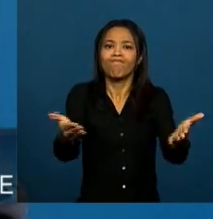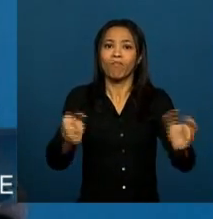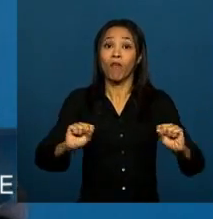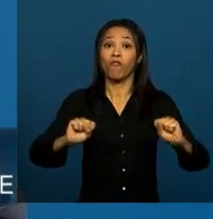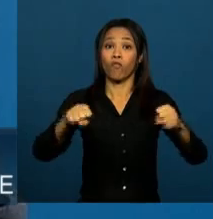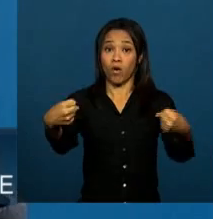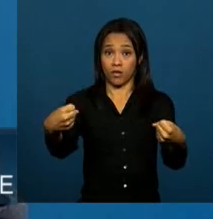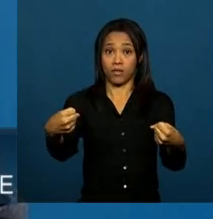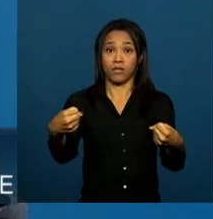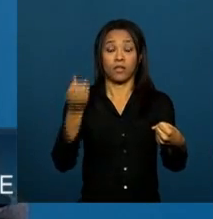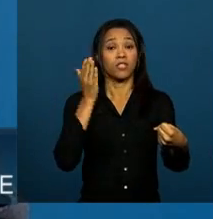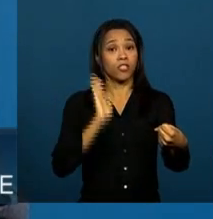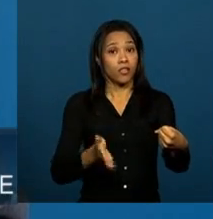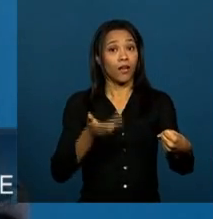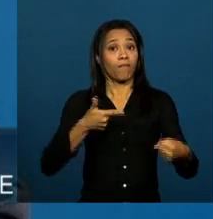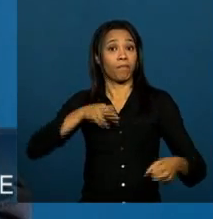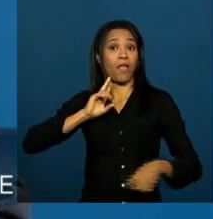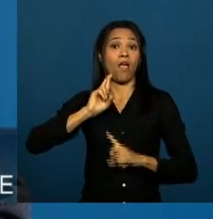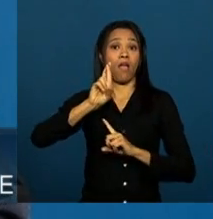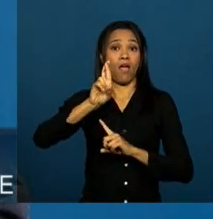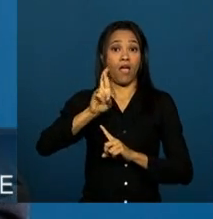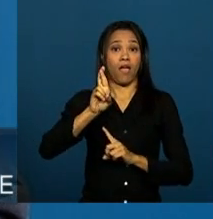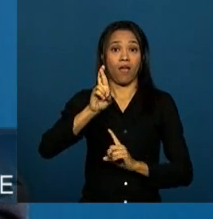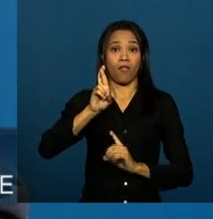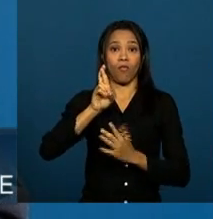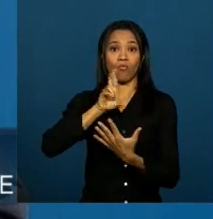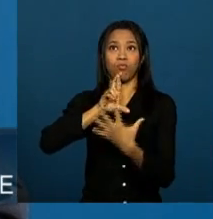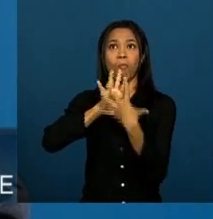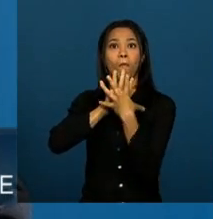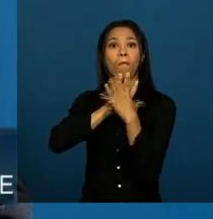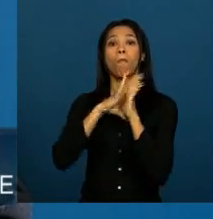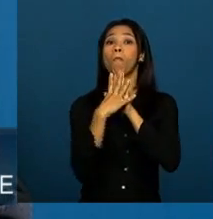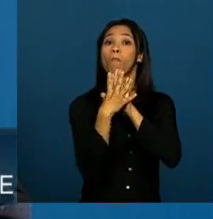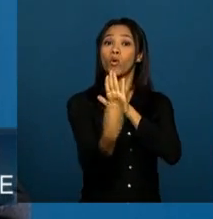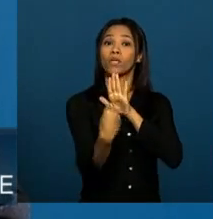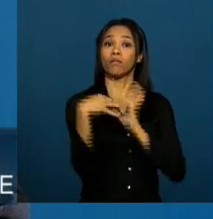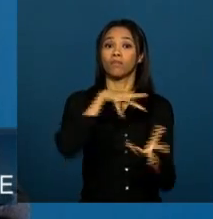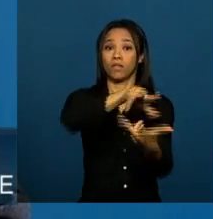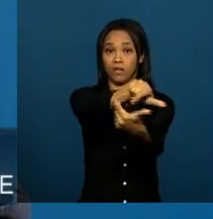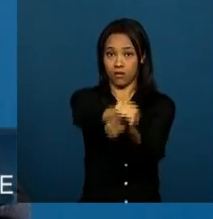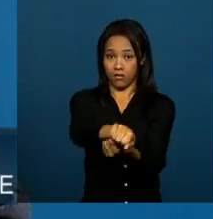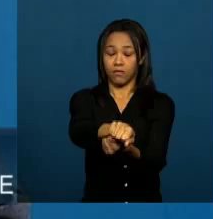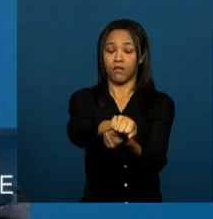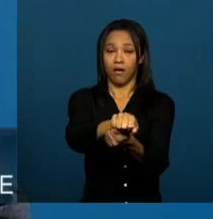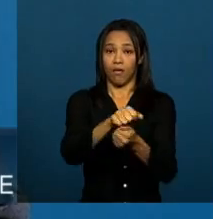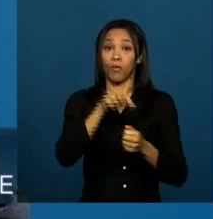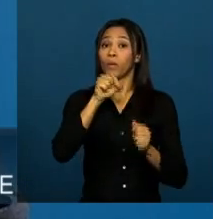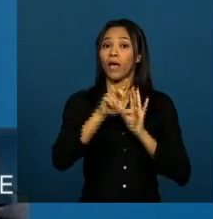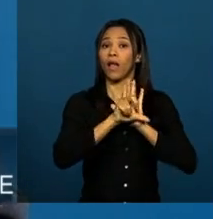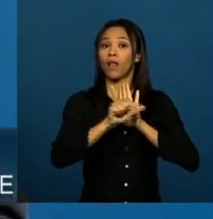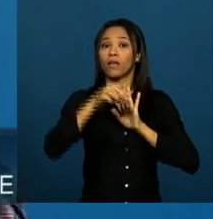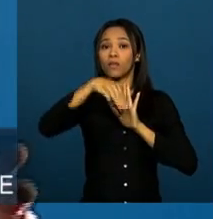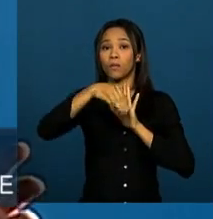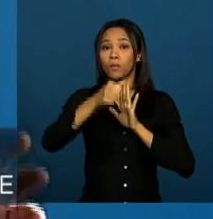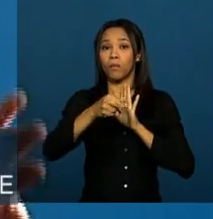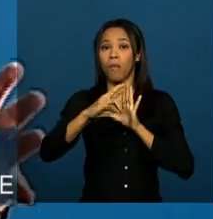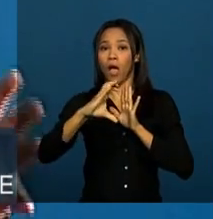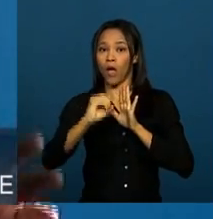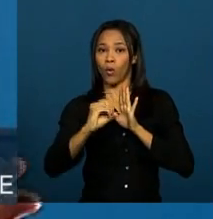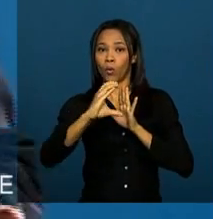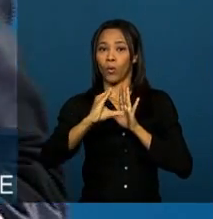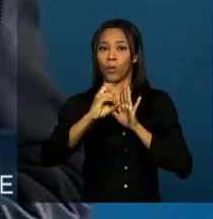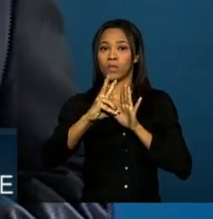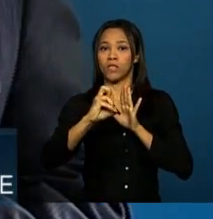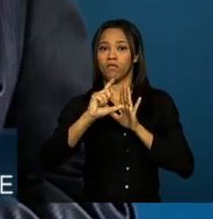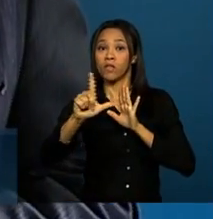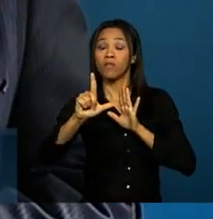fortalecer aquilo que já é uma referência internacional, como disse muito bem o deputado Bolon. O marco civil, que acabou tendo o seu